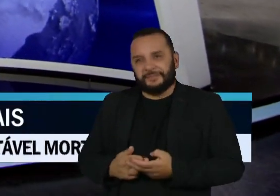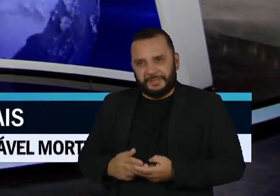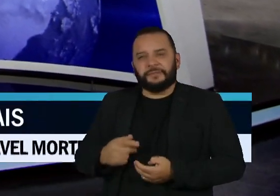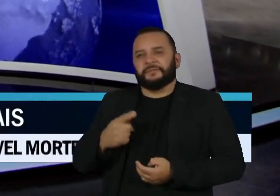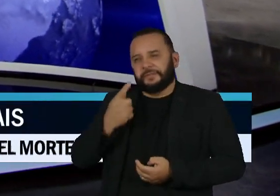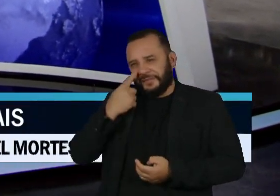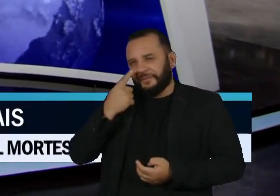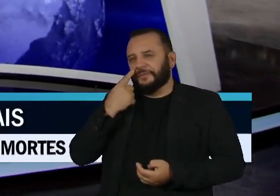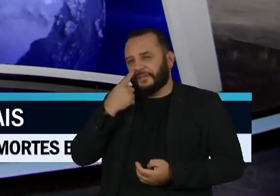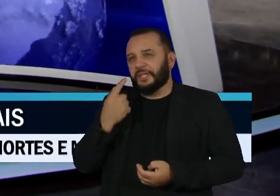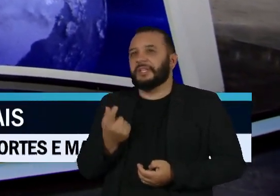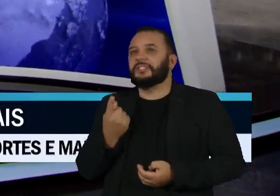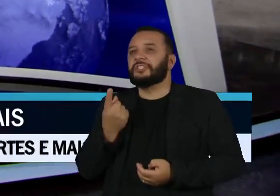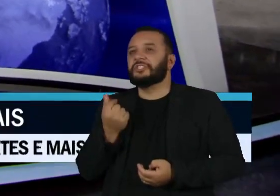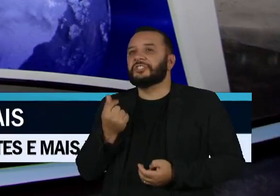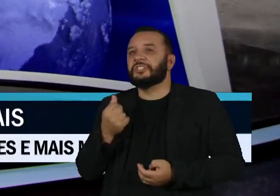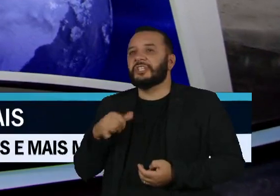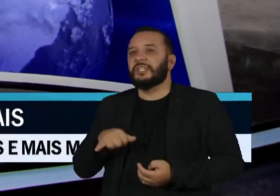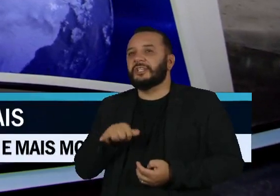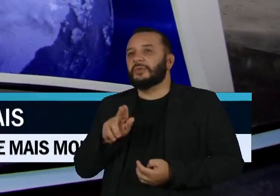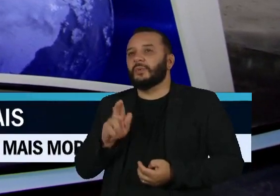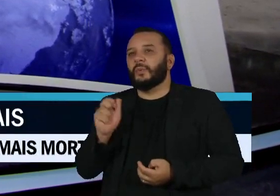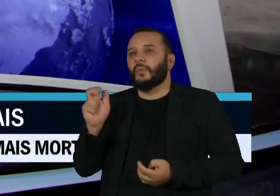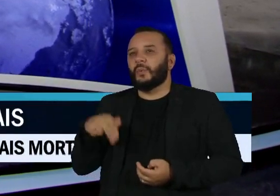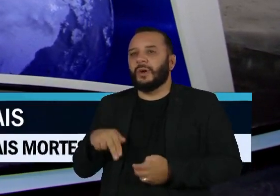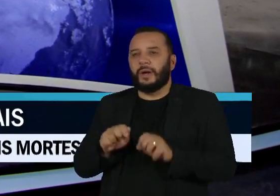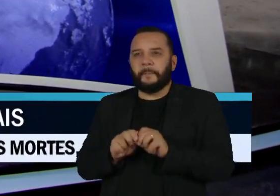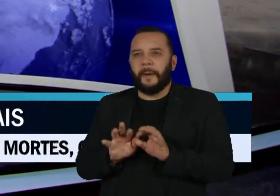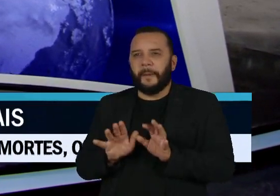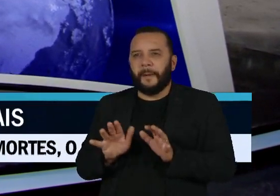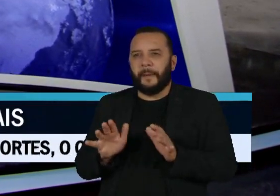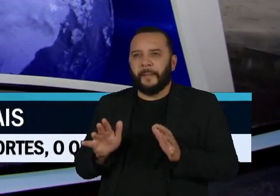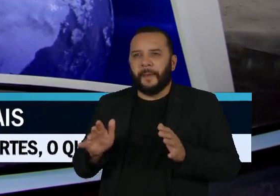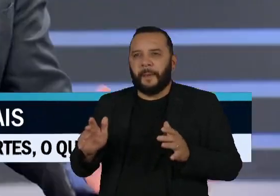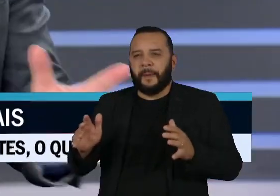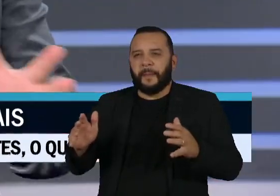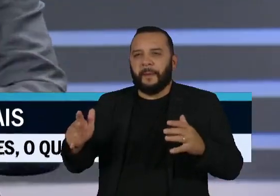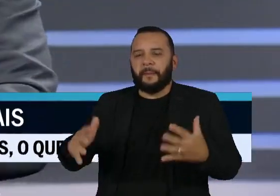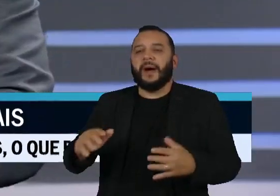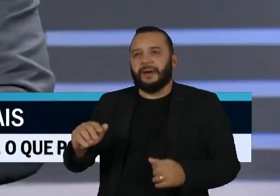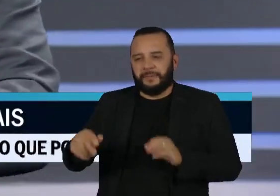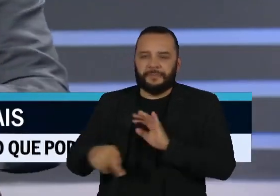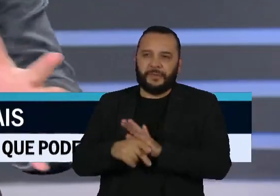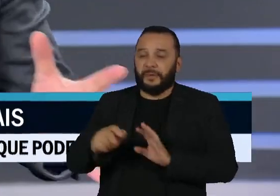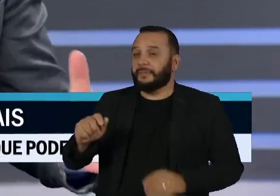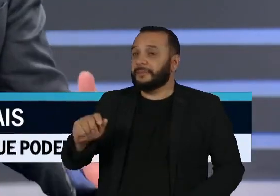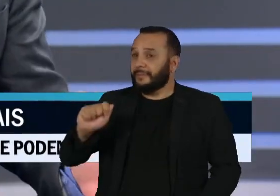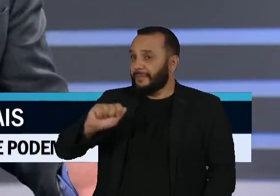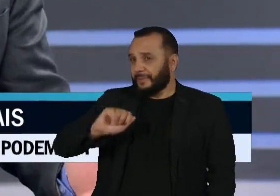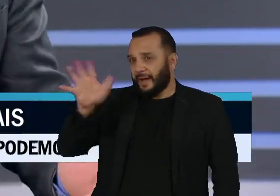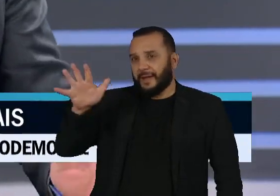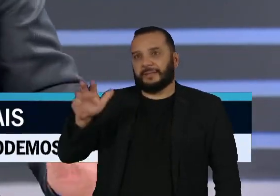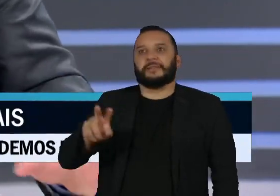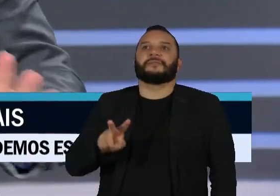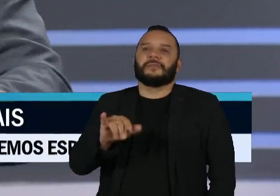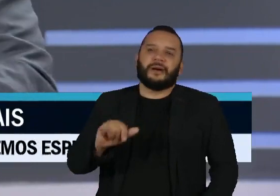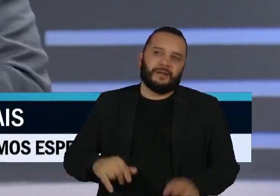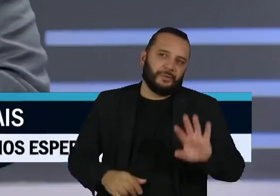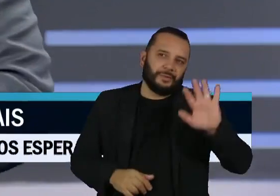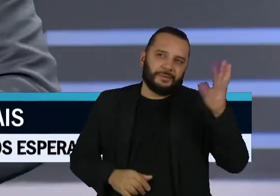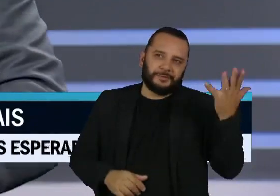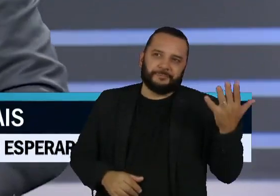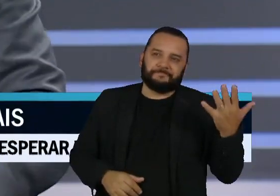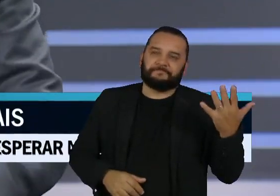já está se deslocando esse polo do poder econômico para a Ásia, para o Oriente Asiático, e isso vai continuar acontecendo. Agora,